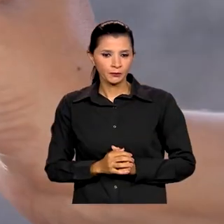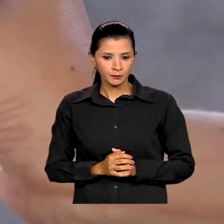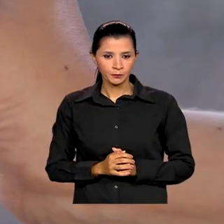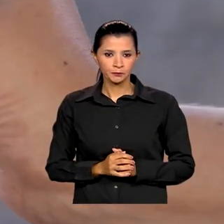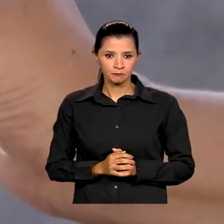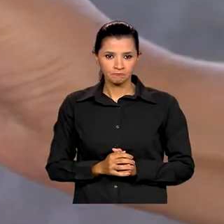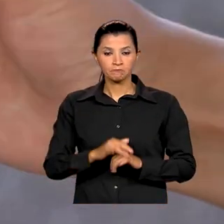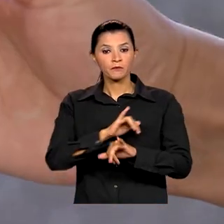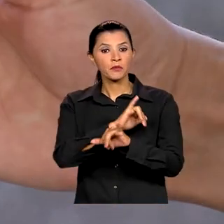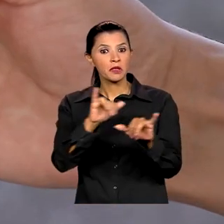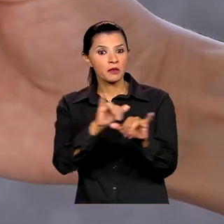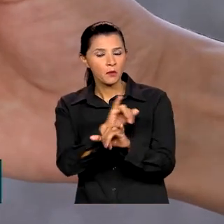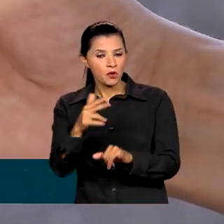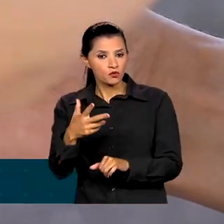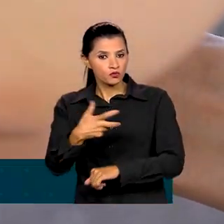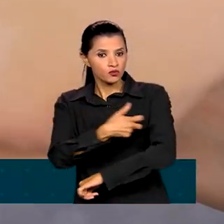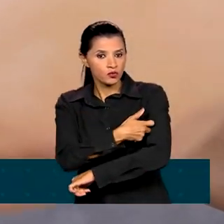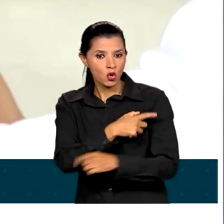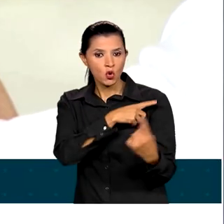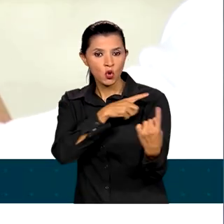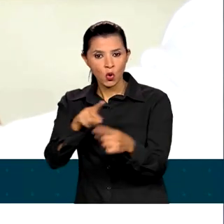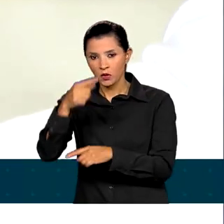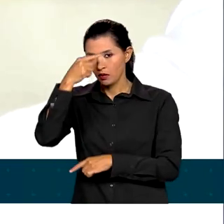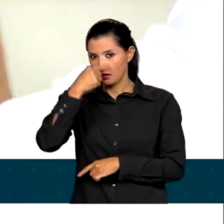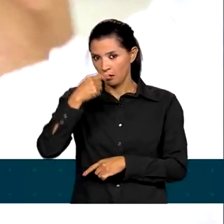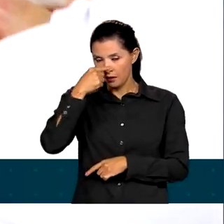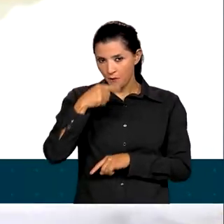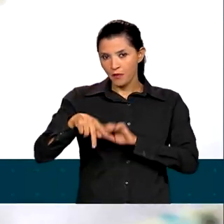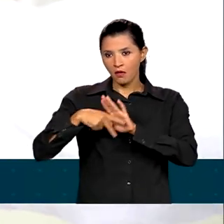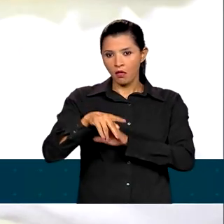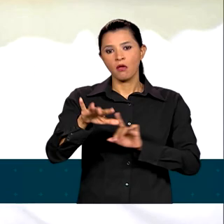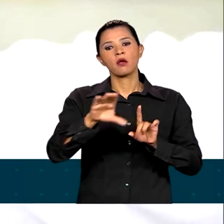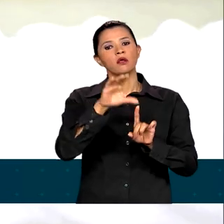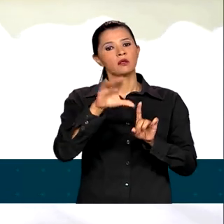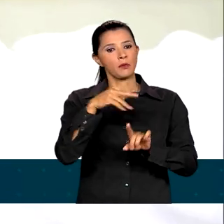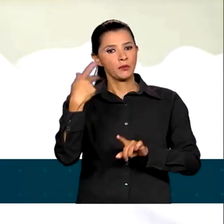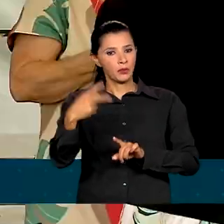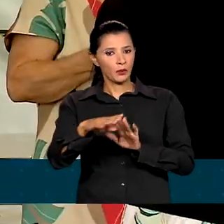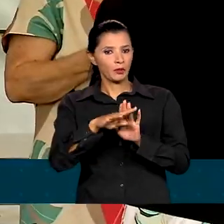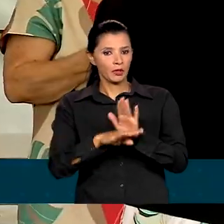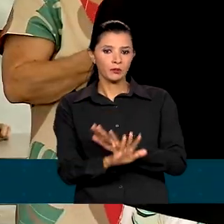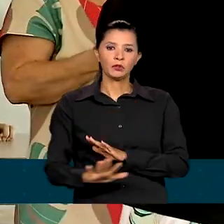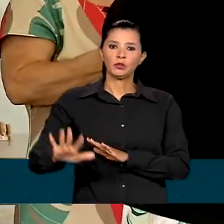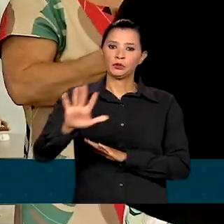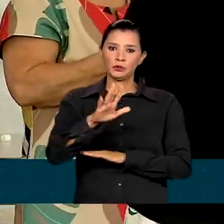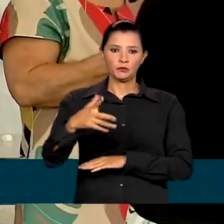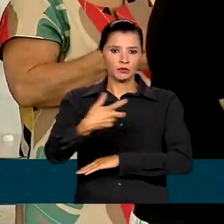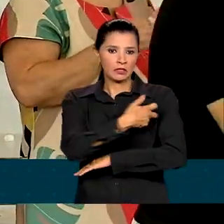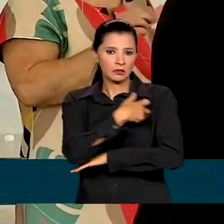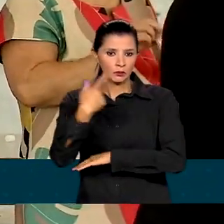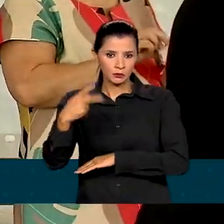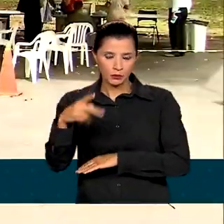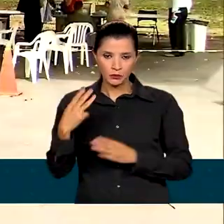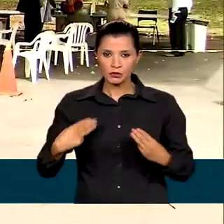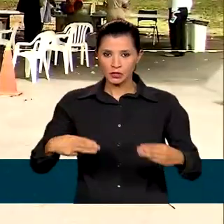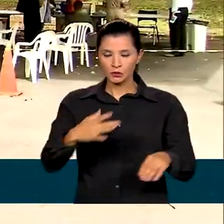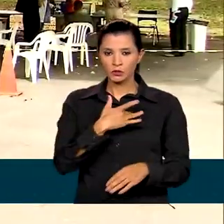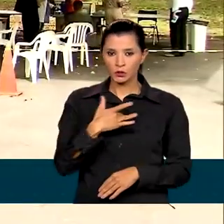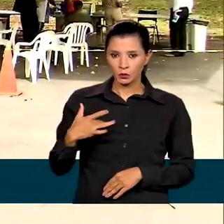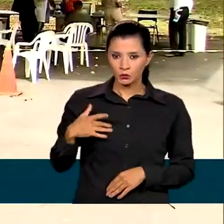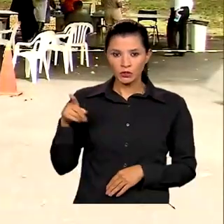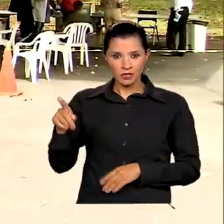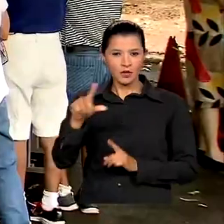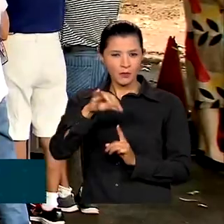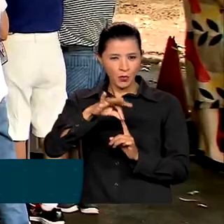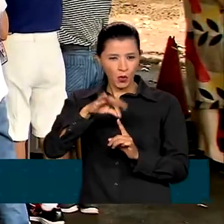A campanha de imunização contra a gripe faz parte do calendário do Programa Nacional de Vacinação do Ministério da Saúde. Neste